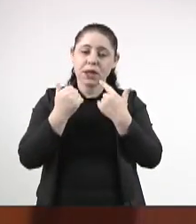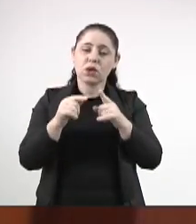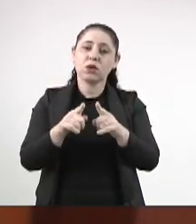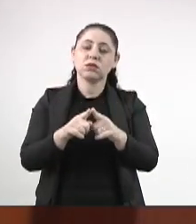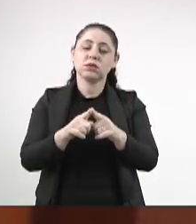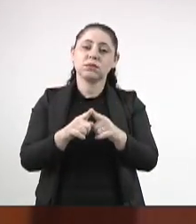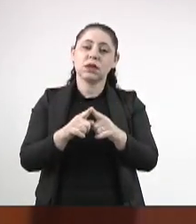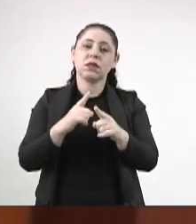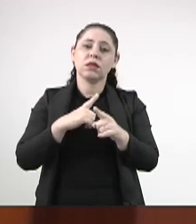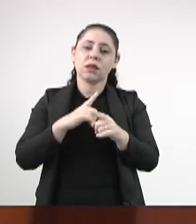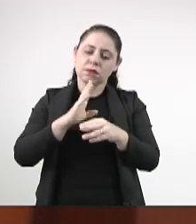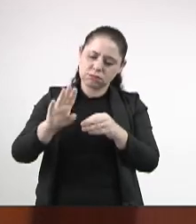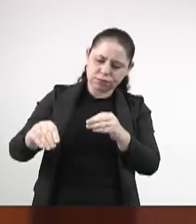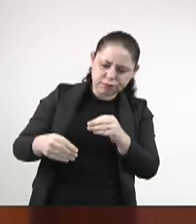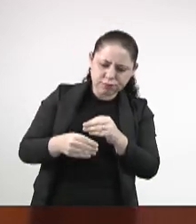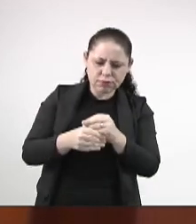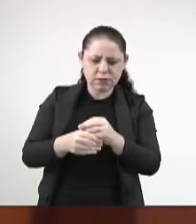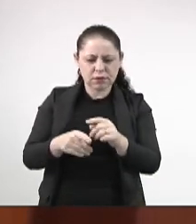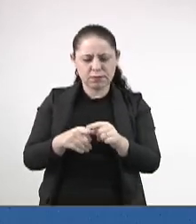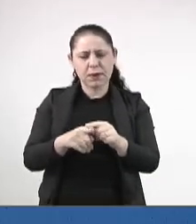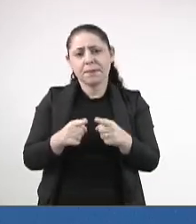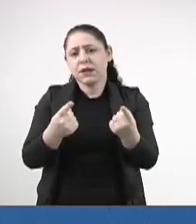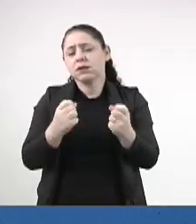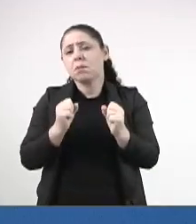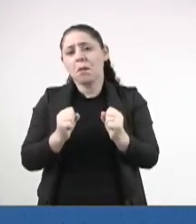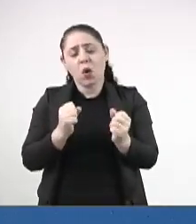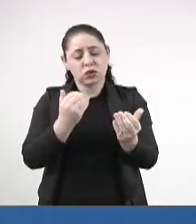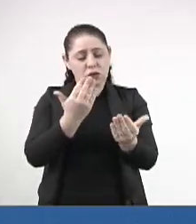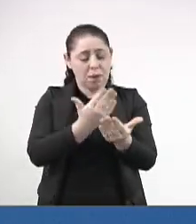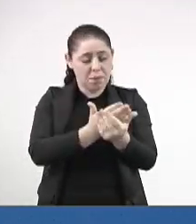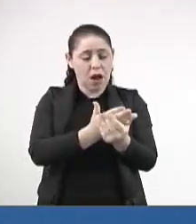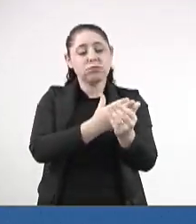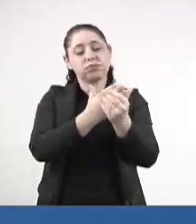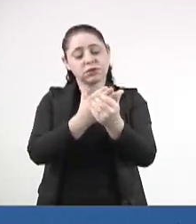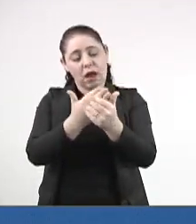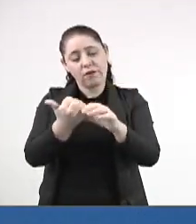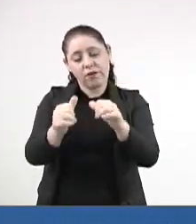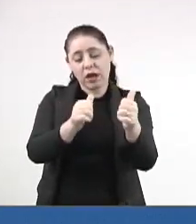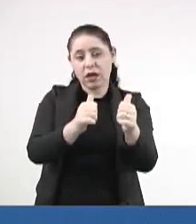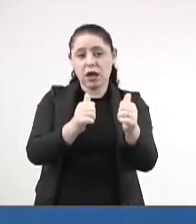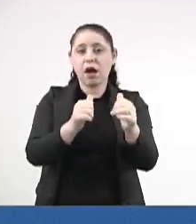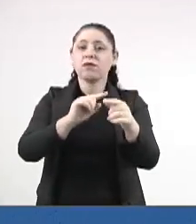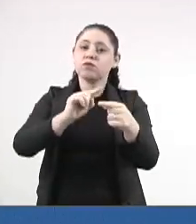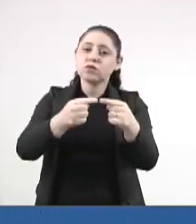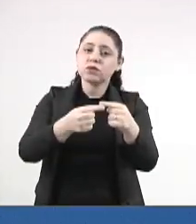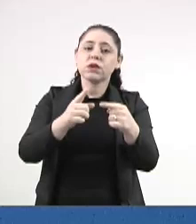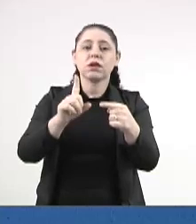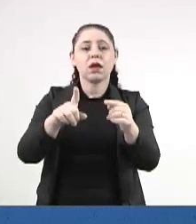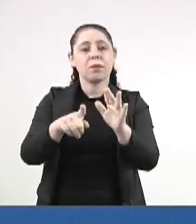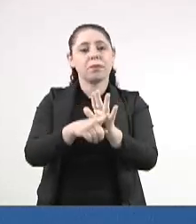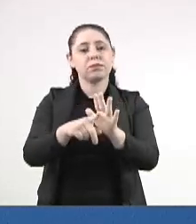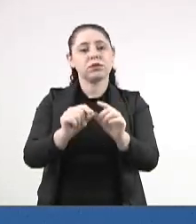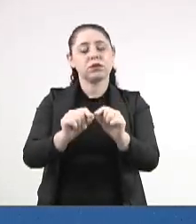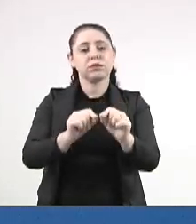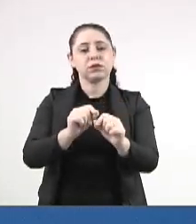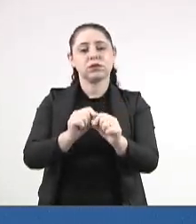recebendo emendas, etc., mas que ele possa tramitar e cumprir com a sua finalidade, que é